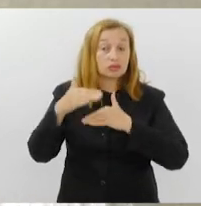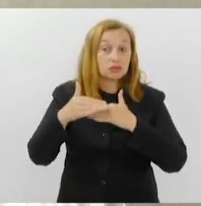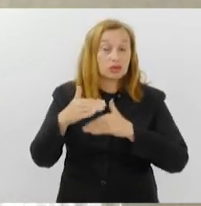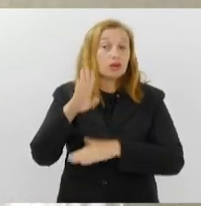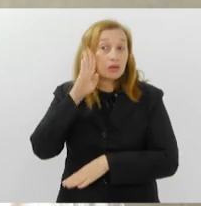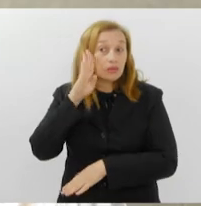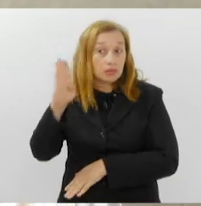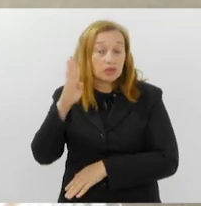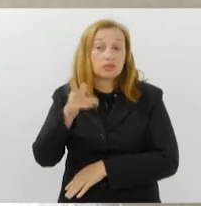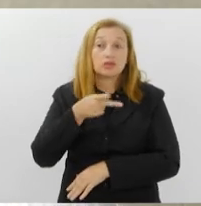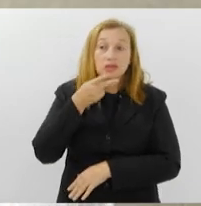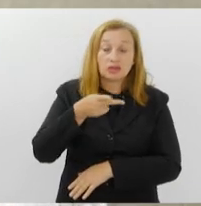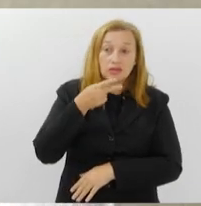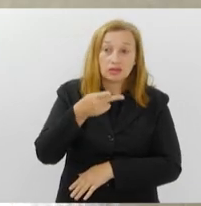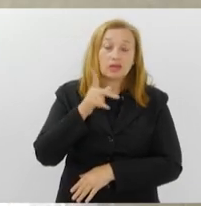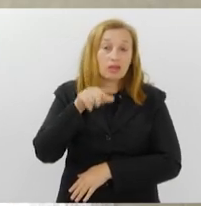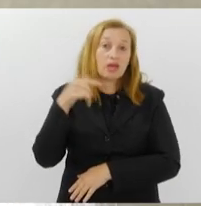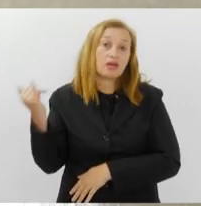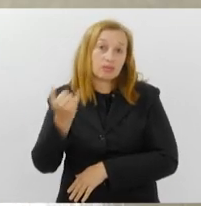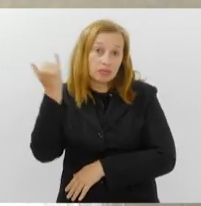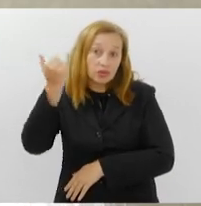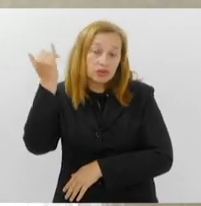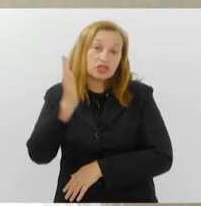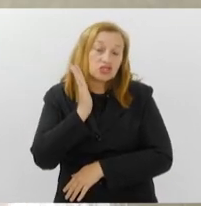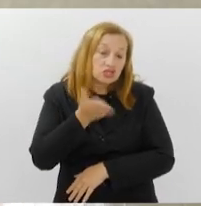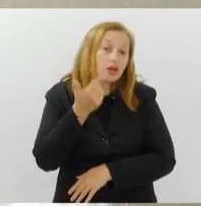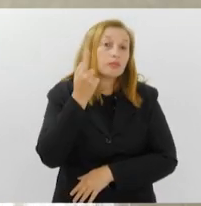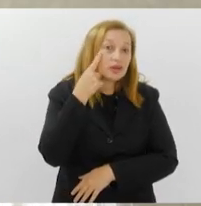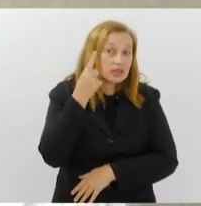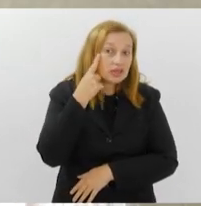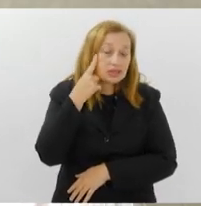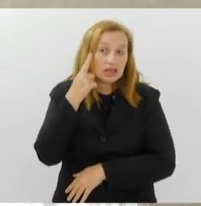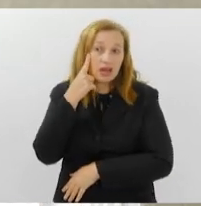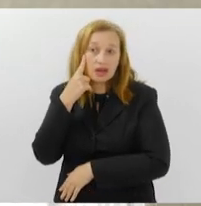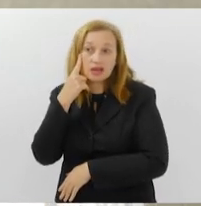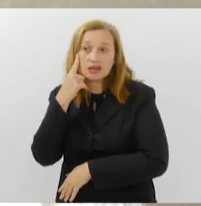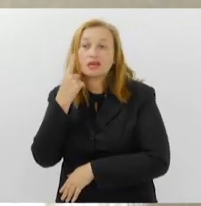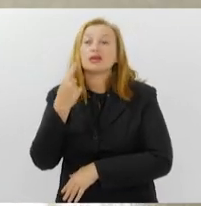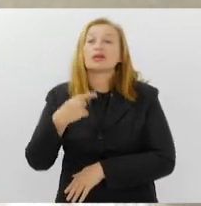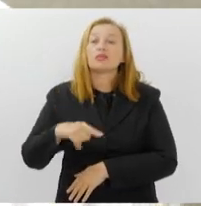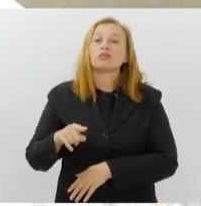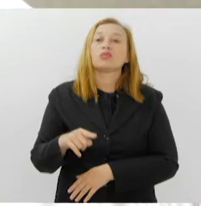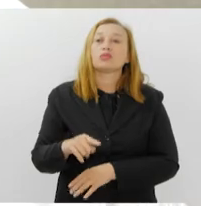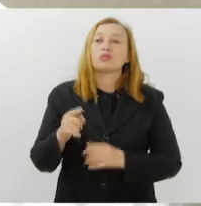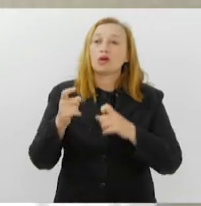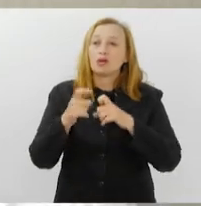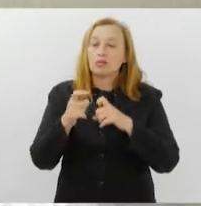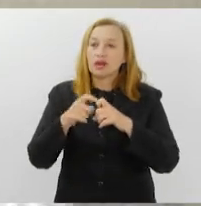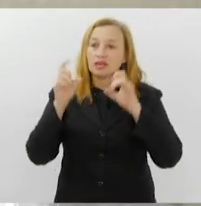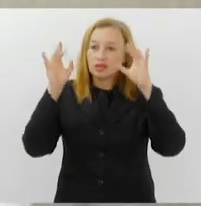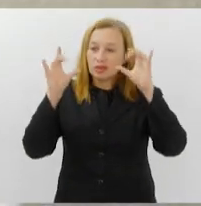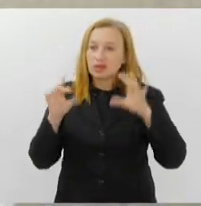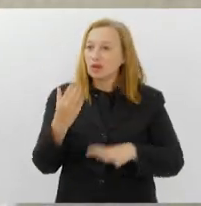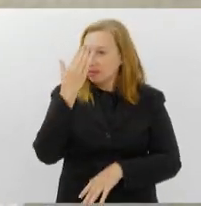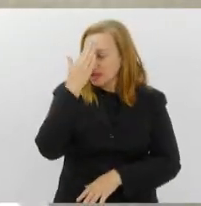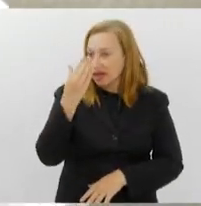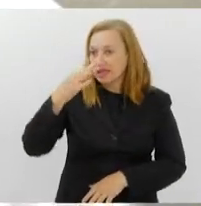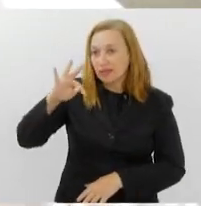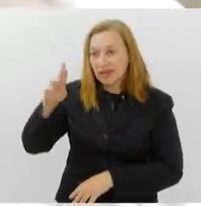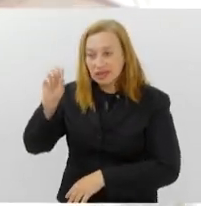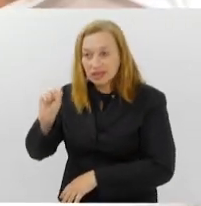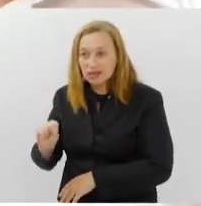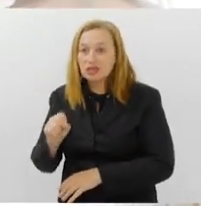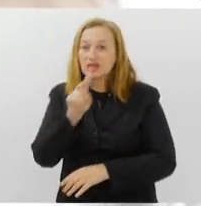principalmente de fala, é importante já pensar em levar em um especialista. Doutor Matheus, muito obrigado pela sua participação.